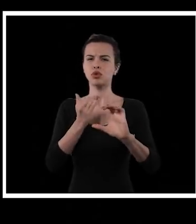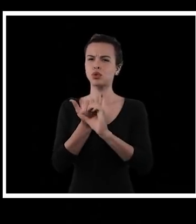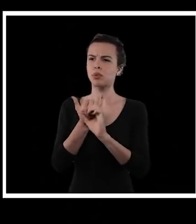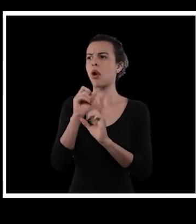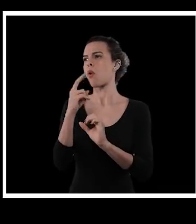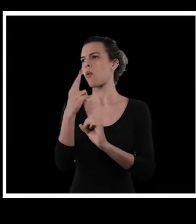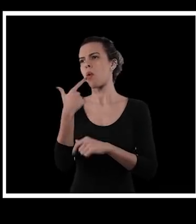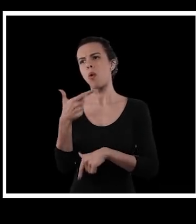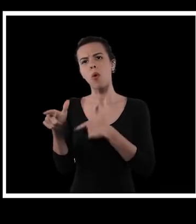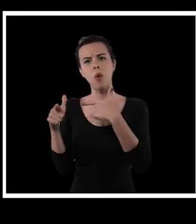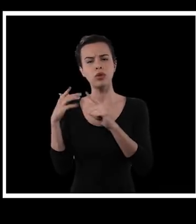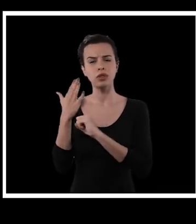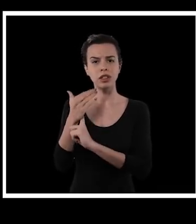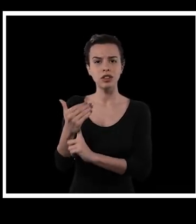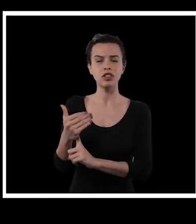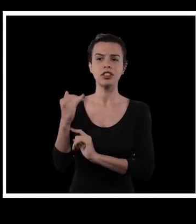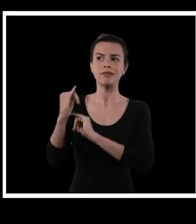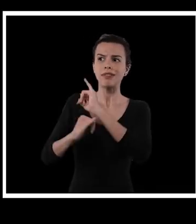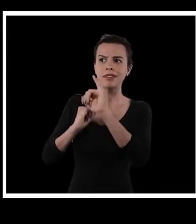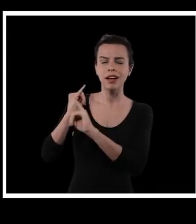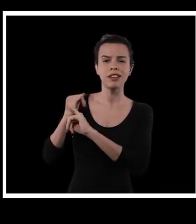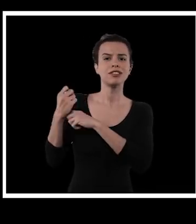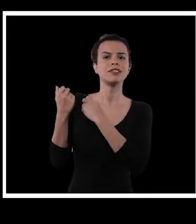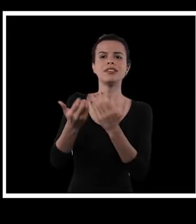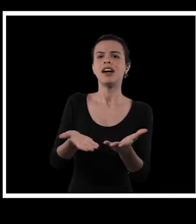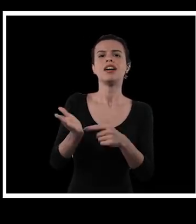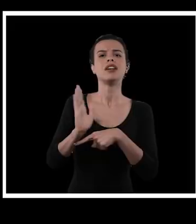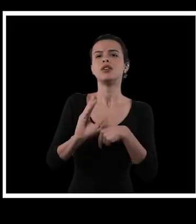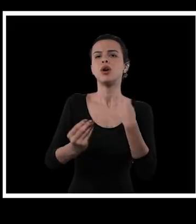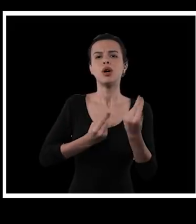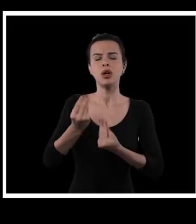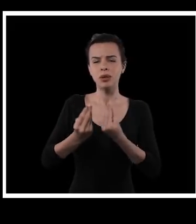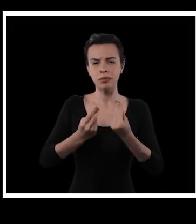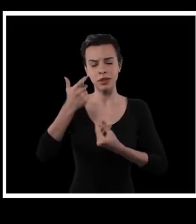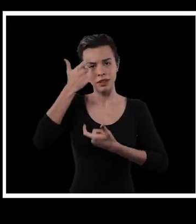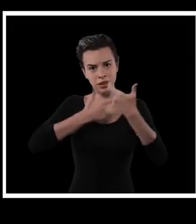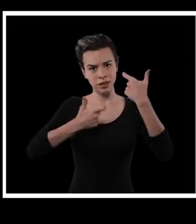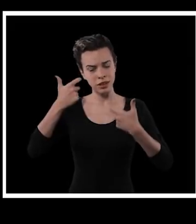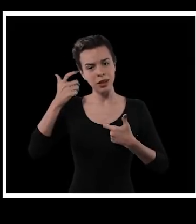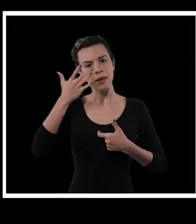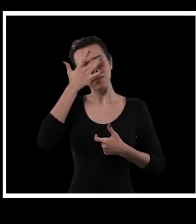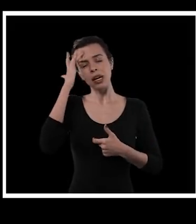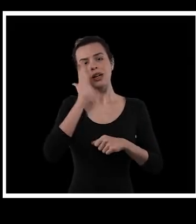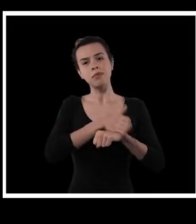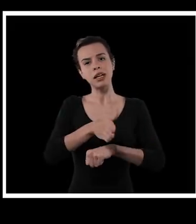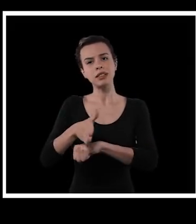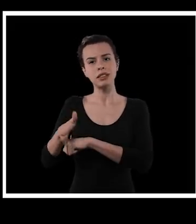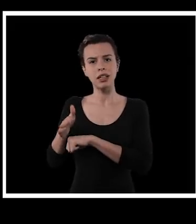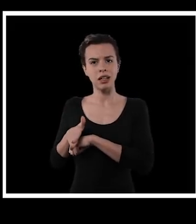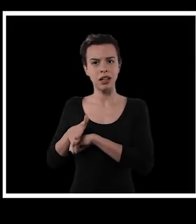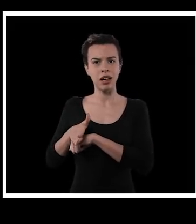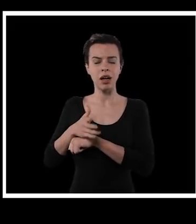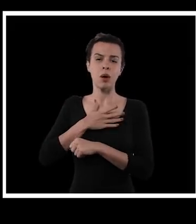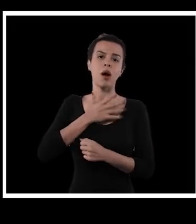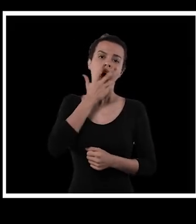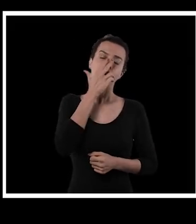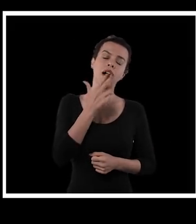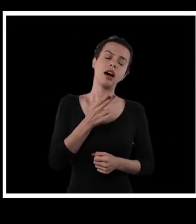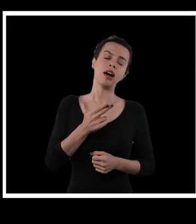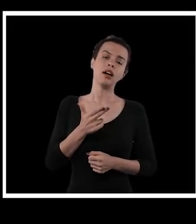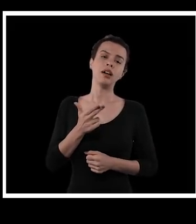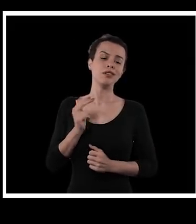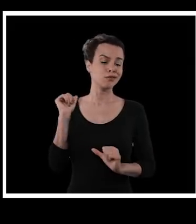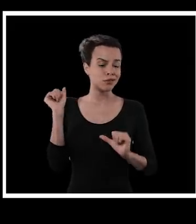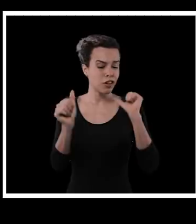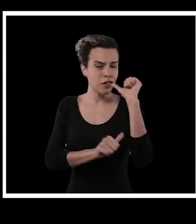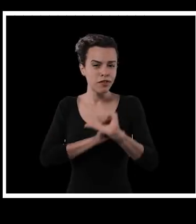YouTube pode trazer ou que outros meios podem trazer, que a internet pode trazer, é a participação das pessoas aí. No seguinte sentido, eu acho que é